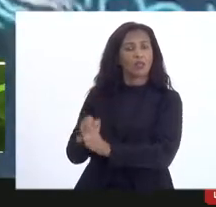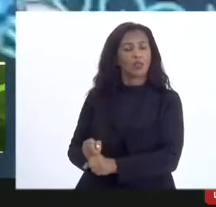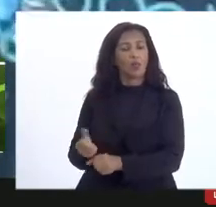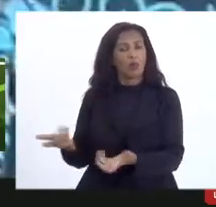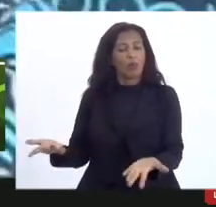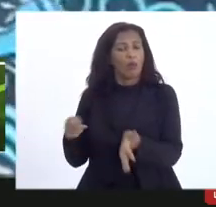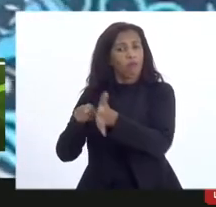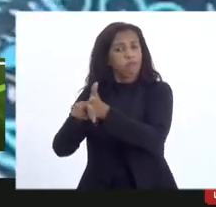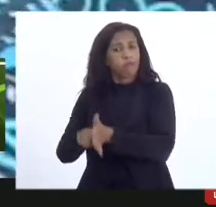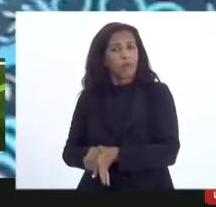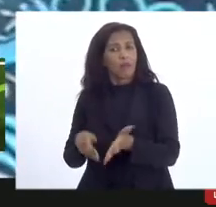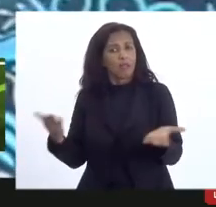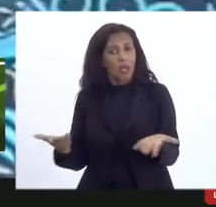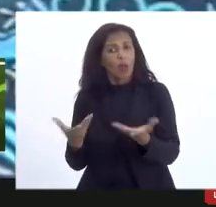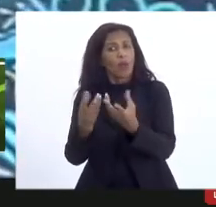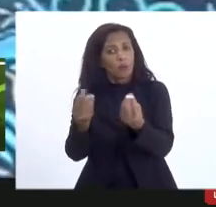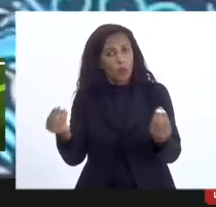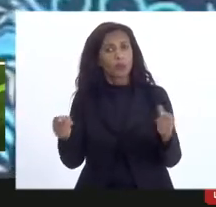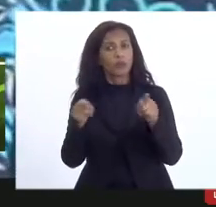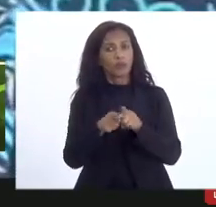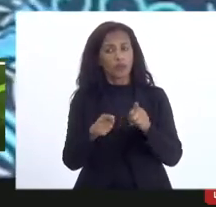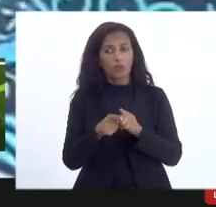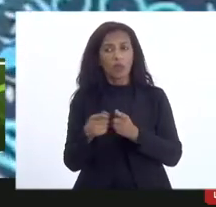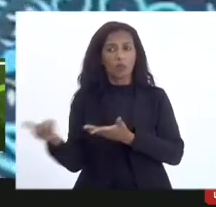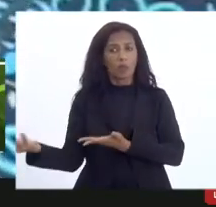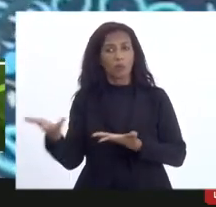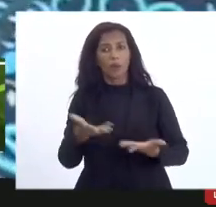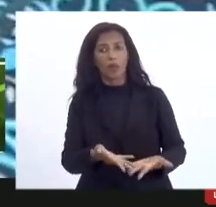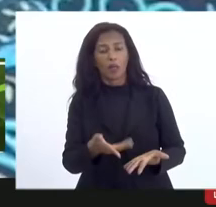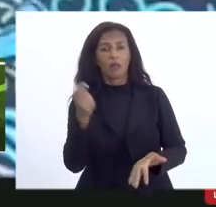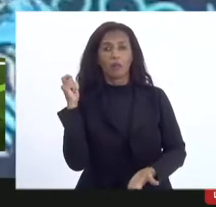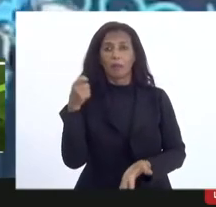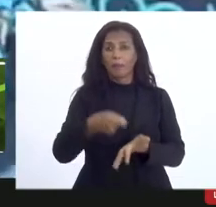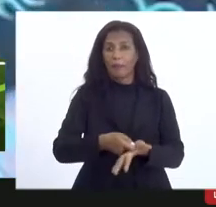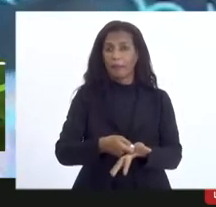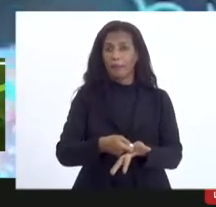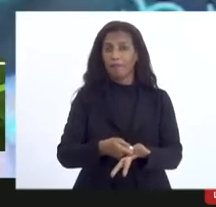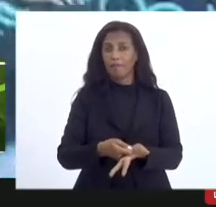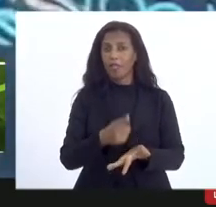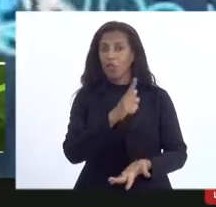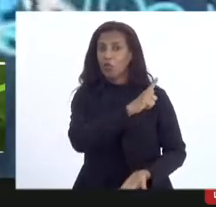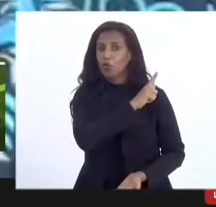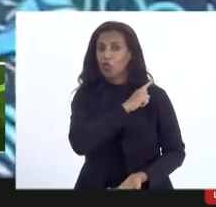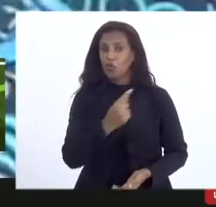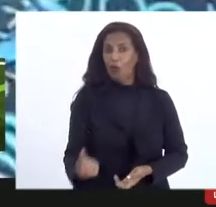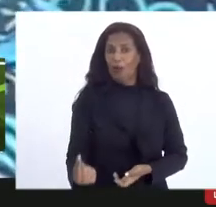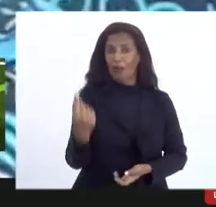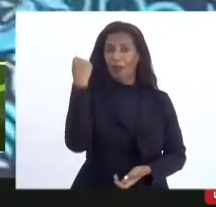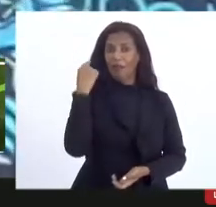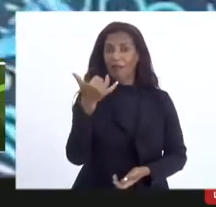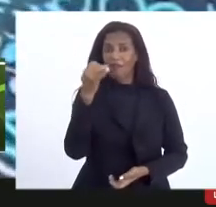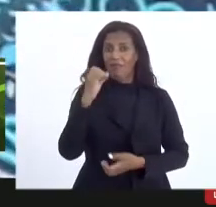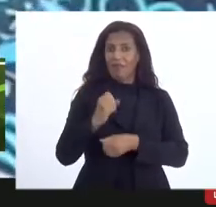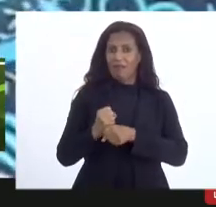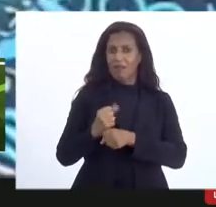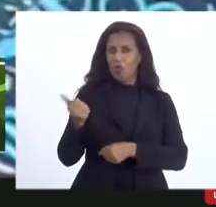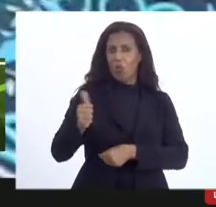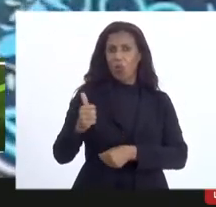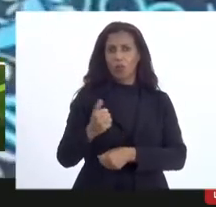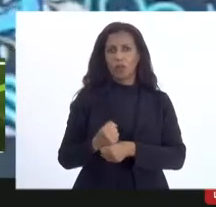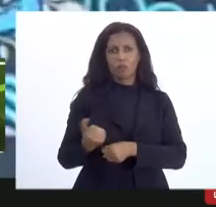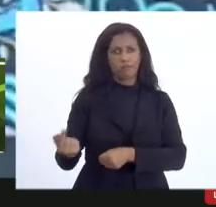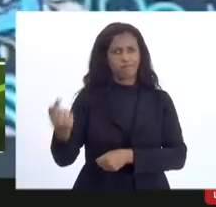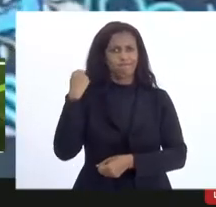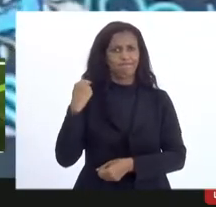o que vai acontecer agora muitos desses poderão ser penalizados e aquele gestor lá atrás há 10 anos atrás 11 anos atrás